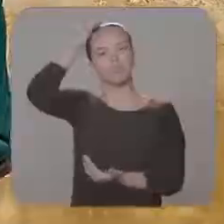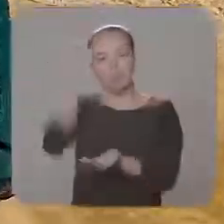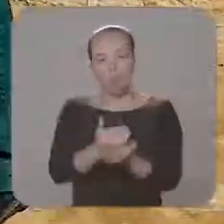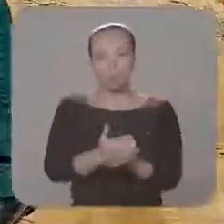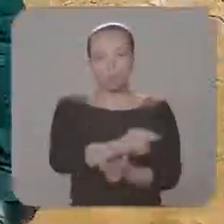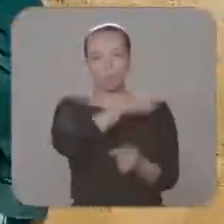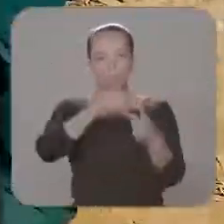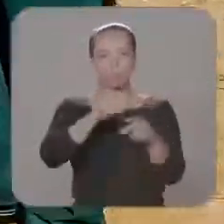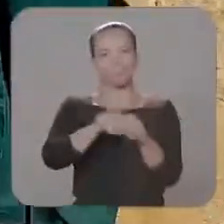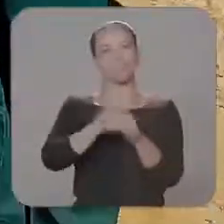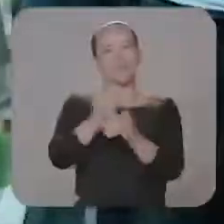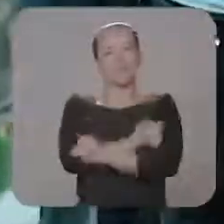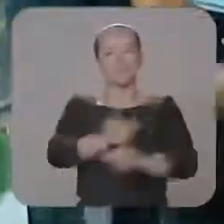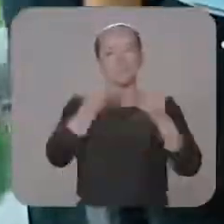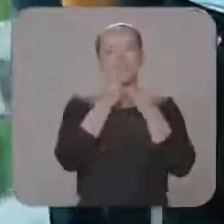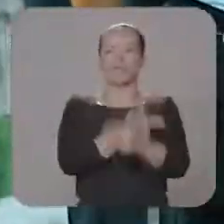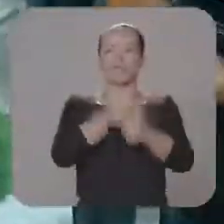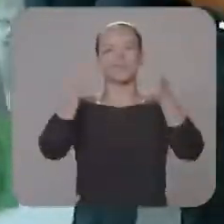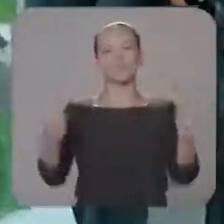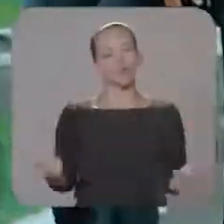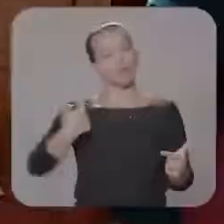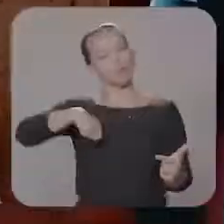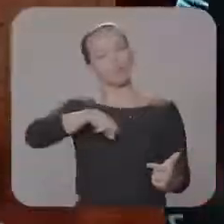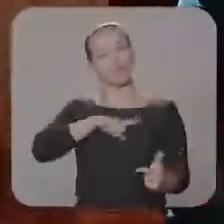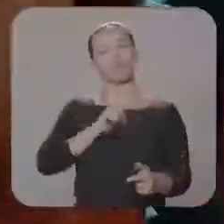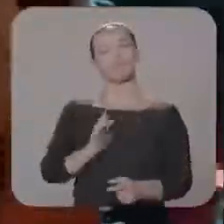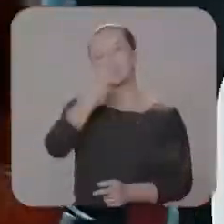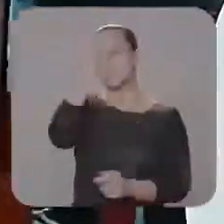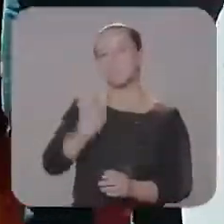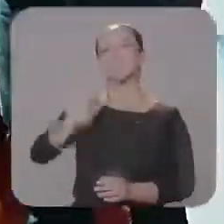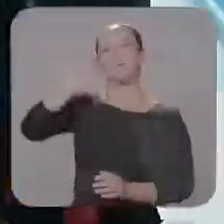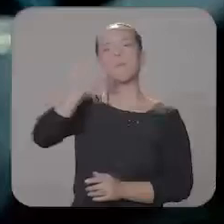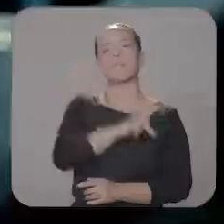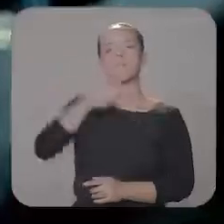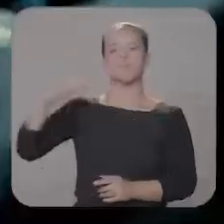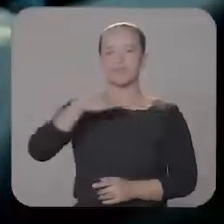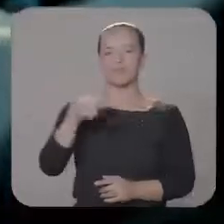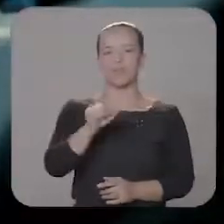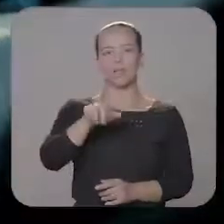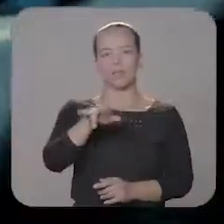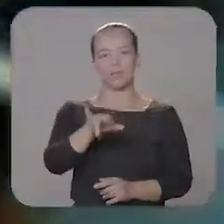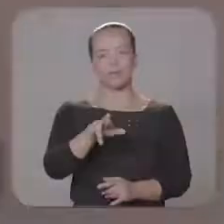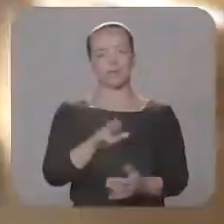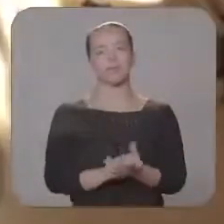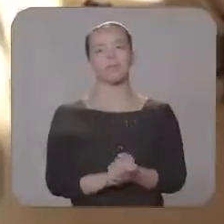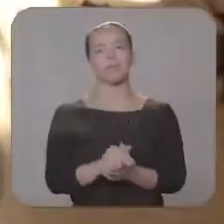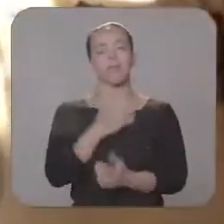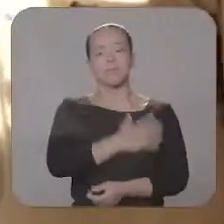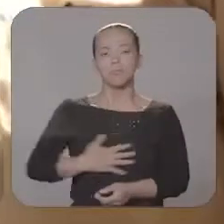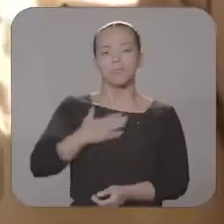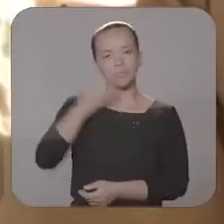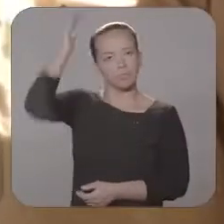Reinaldo começou o segundo turno com uma mensagem de boa sorte, do nosso candidato à presidência, Jair Bolsonaro. Olá,